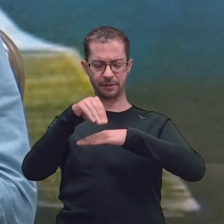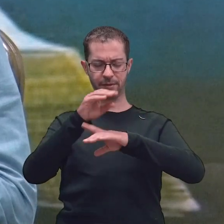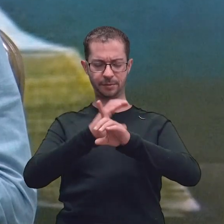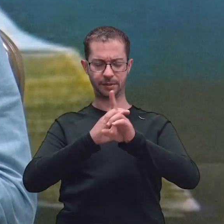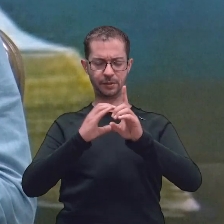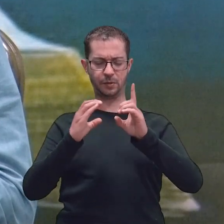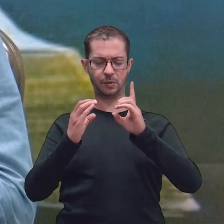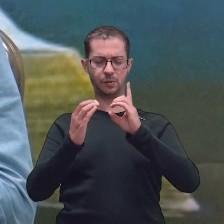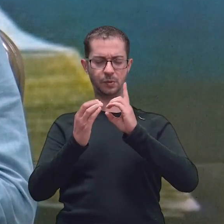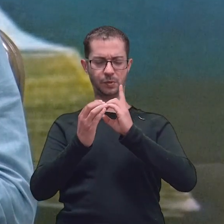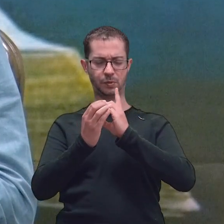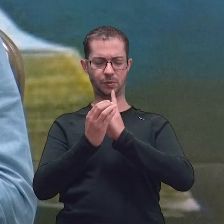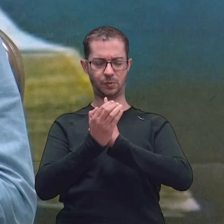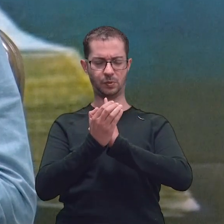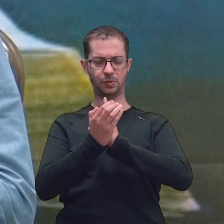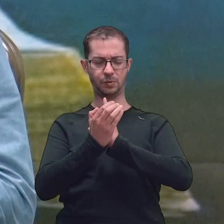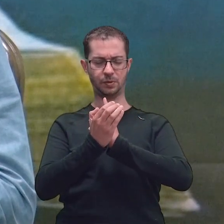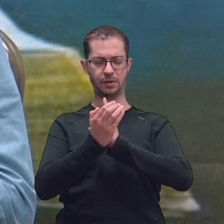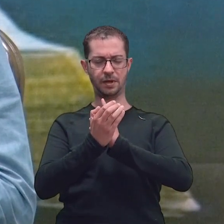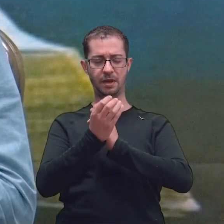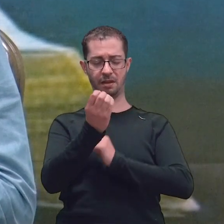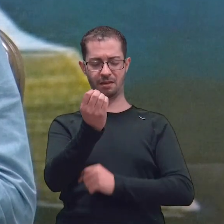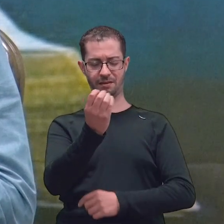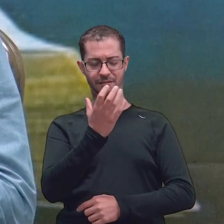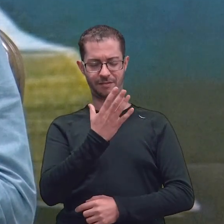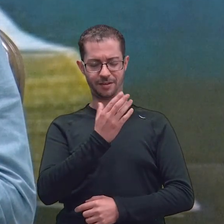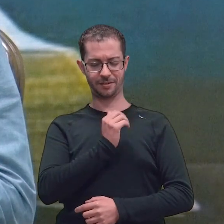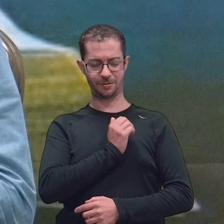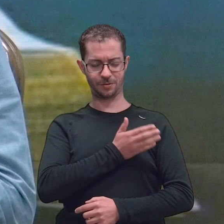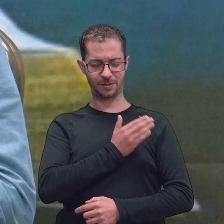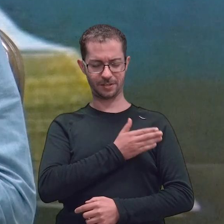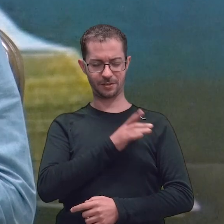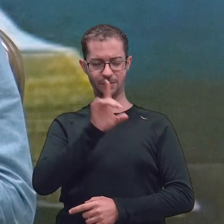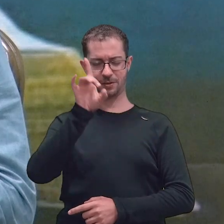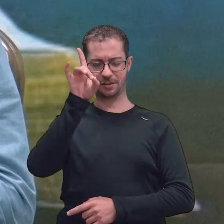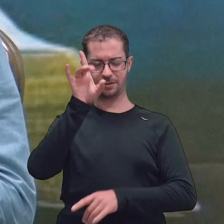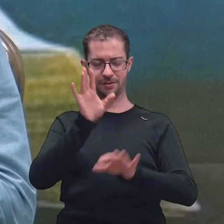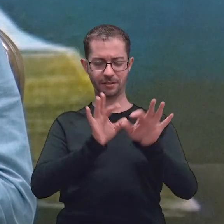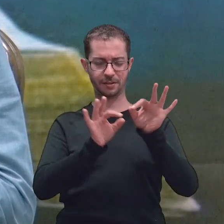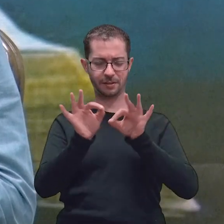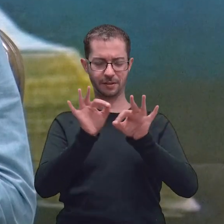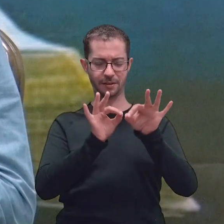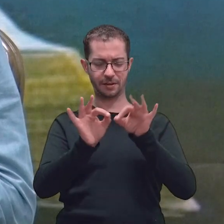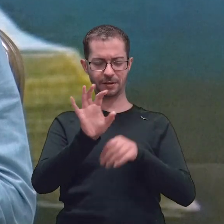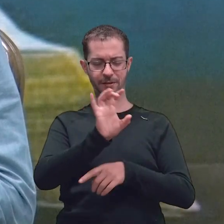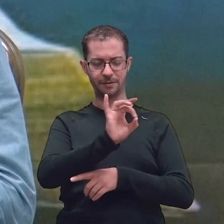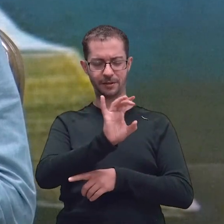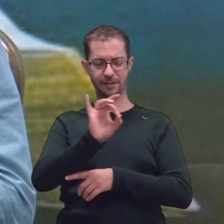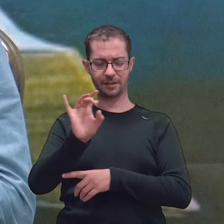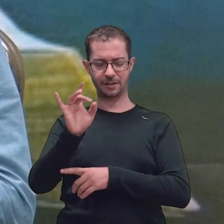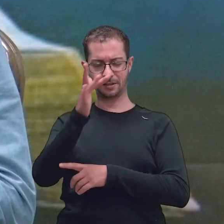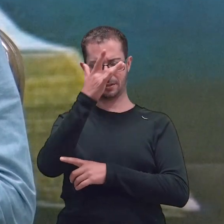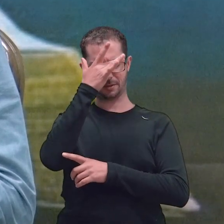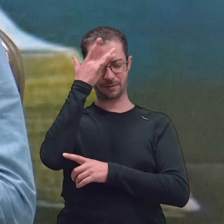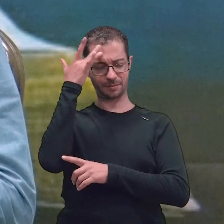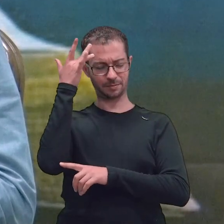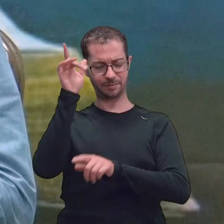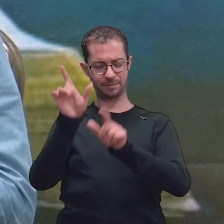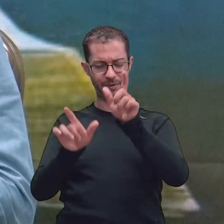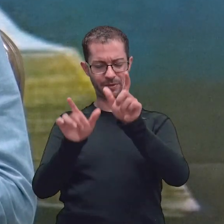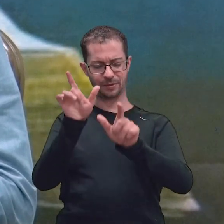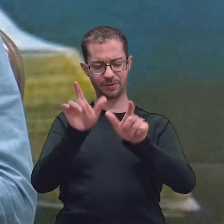nossos corações aquilo que Tu tens preparado para cada um de nós, para cada família Tua.